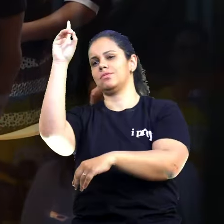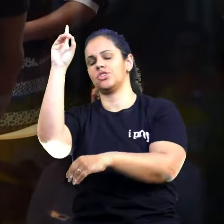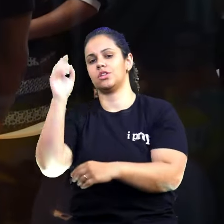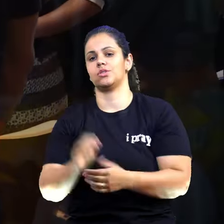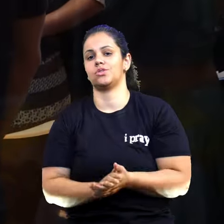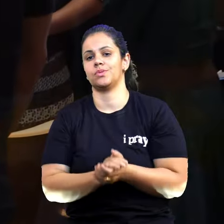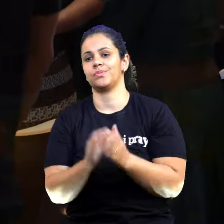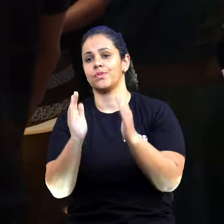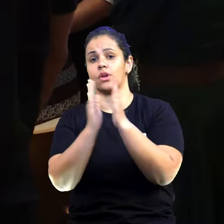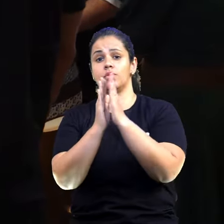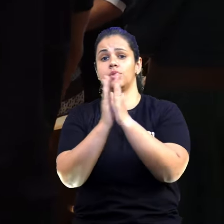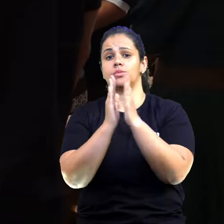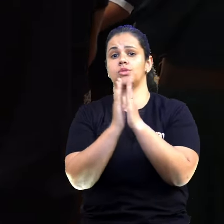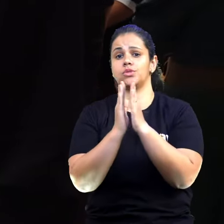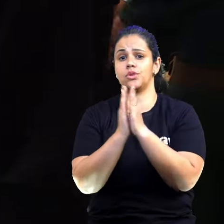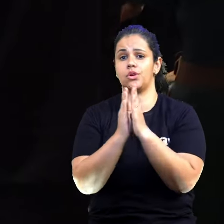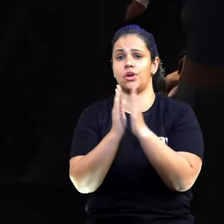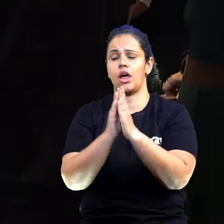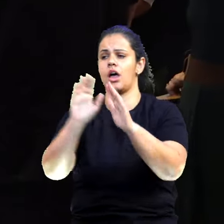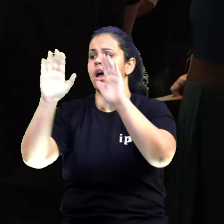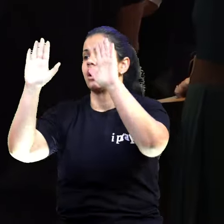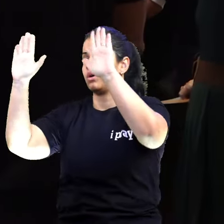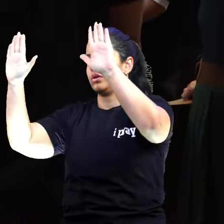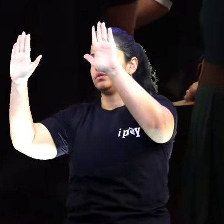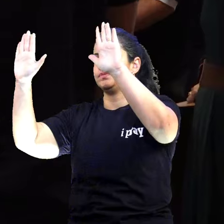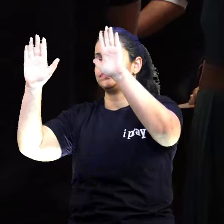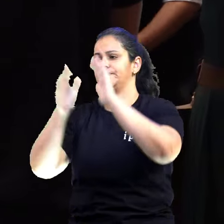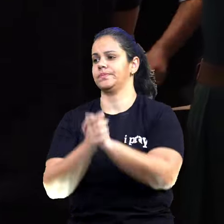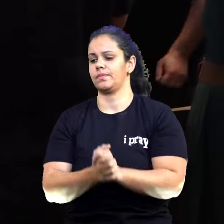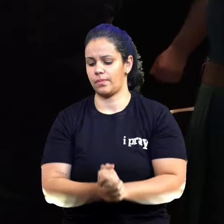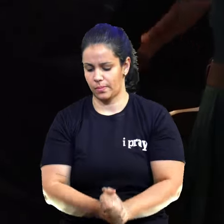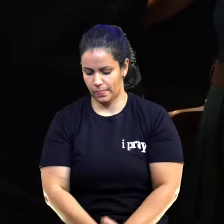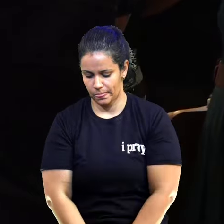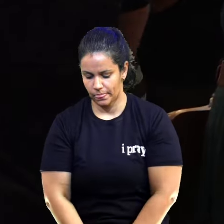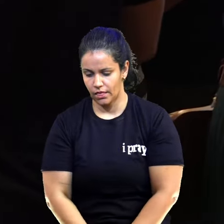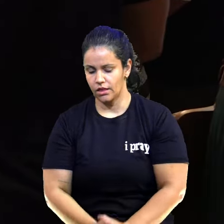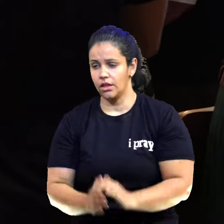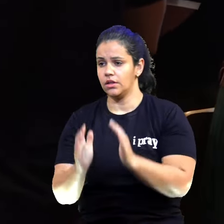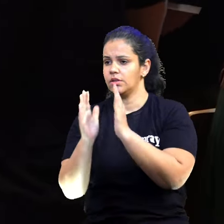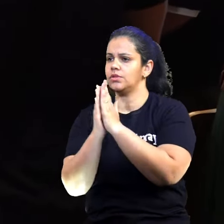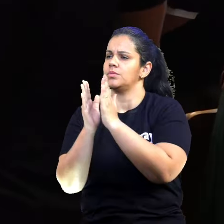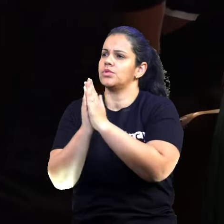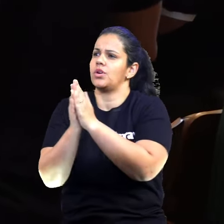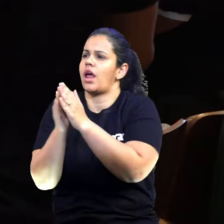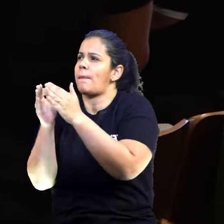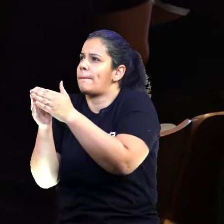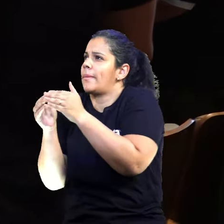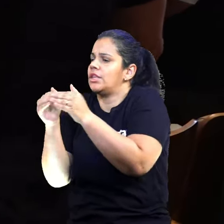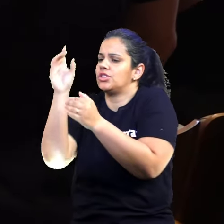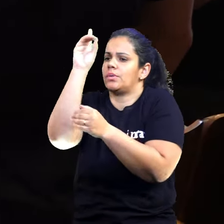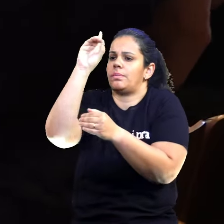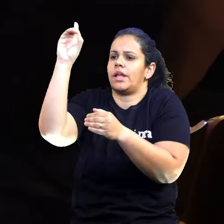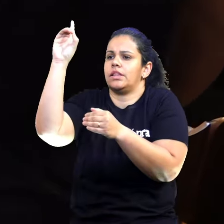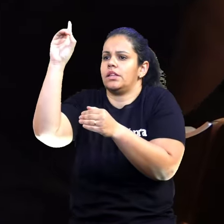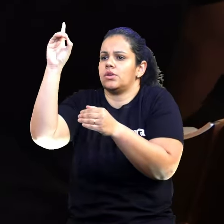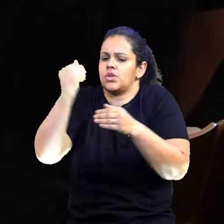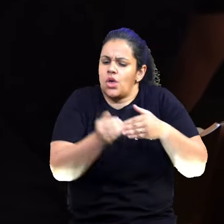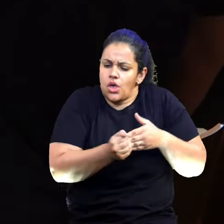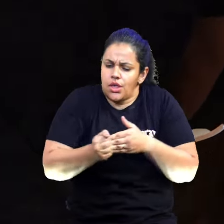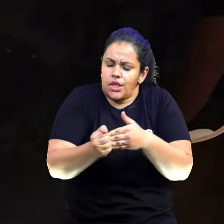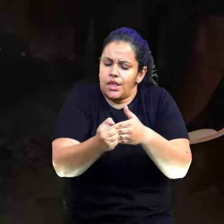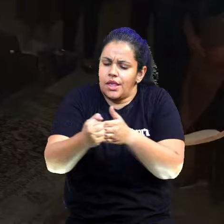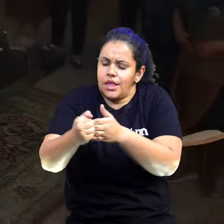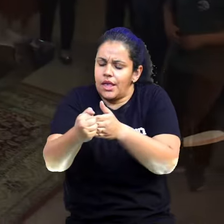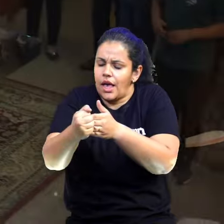eles agora, queria pedir para todos vocês estenderem as suas mãos para cá, vamos orar pedindo para Deus continuar direcionando